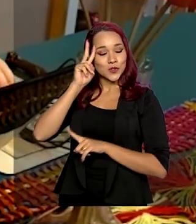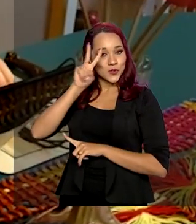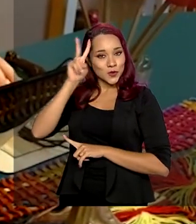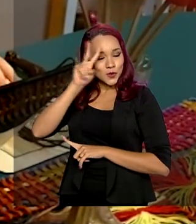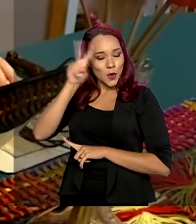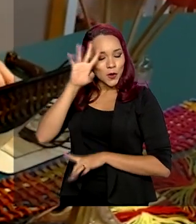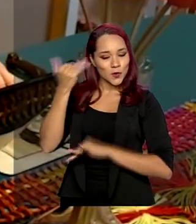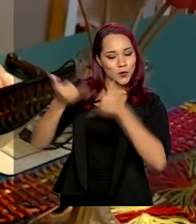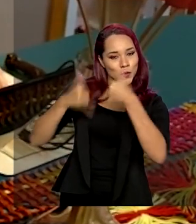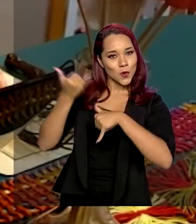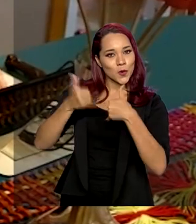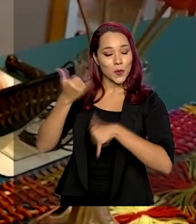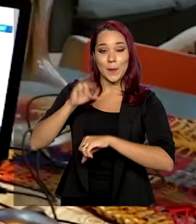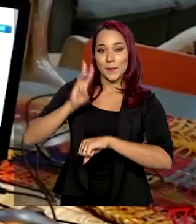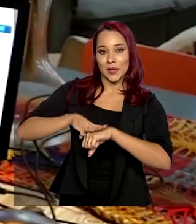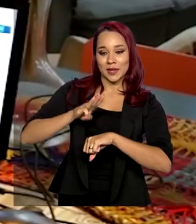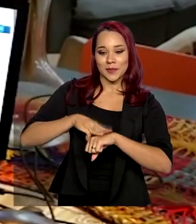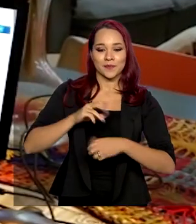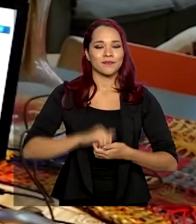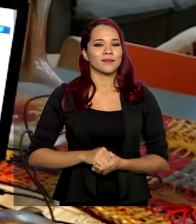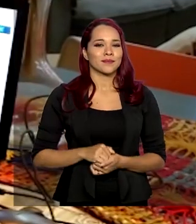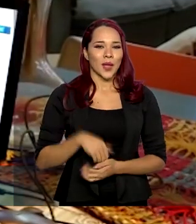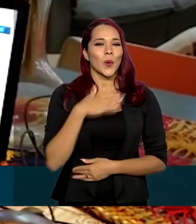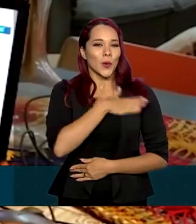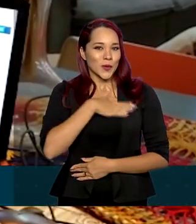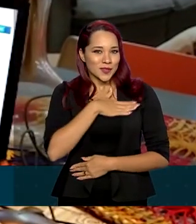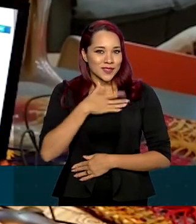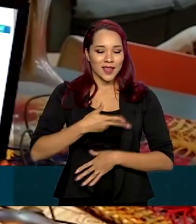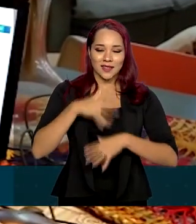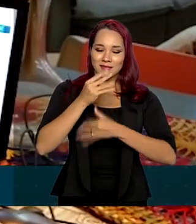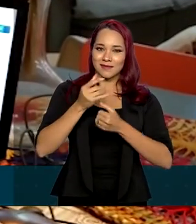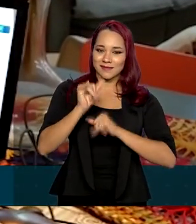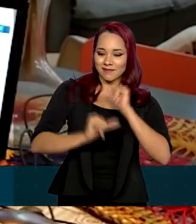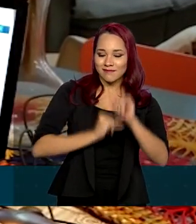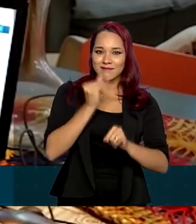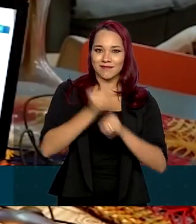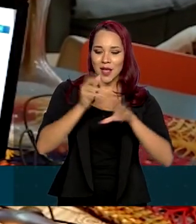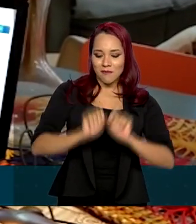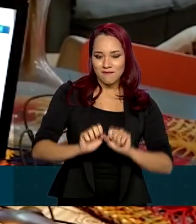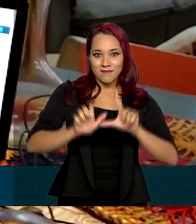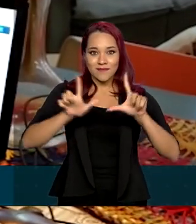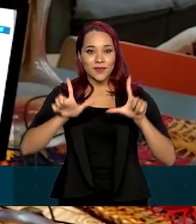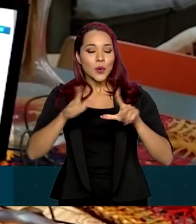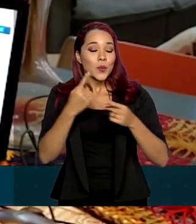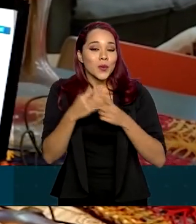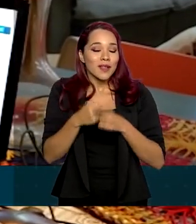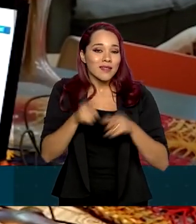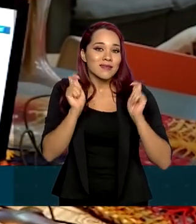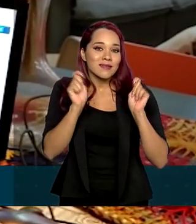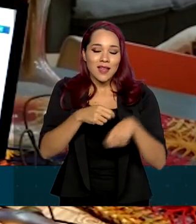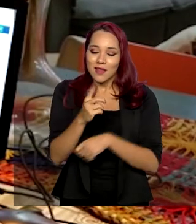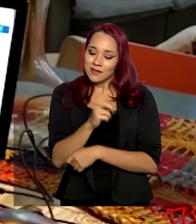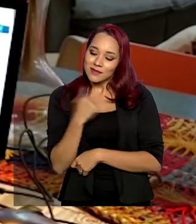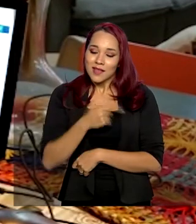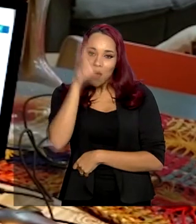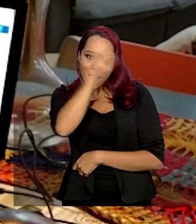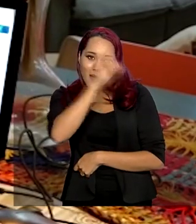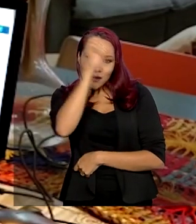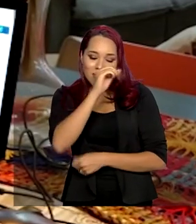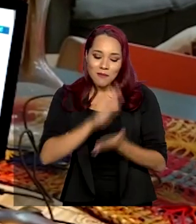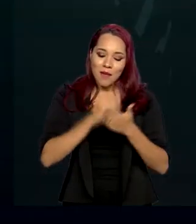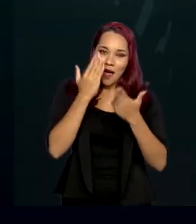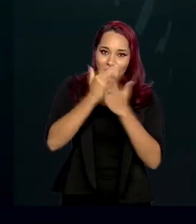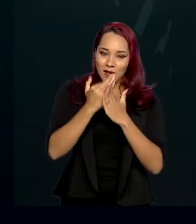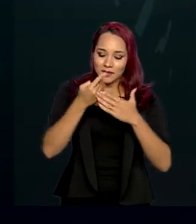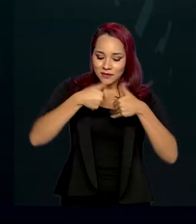pelo jogo de matemática. Eu gostaria do portal porque ele dá as chances de a aprender mais enquanto nós estamos